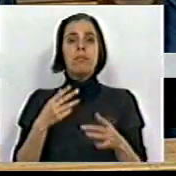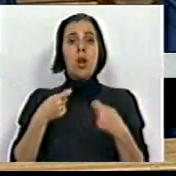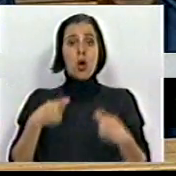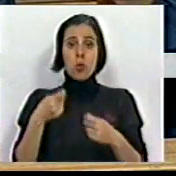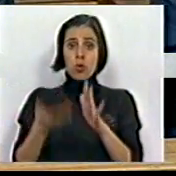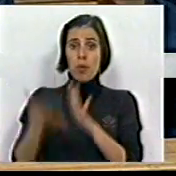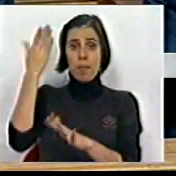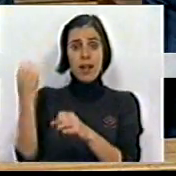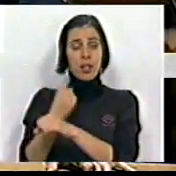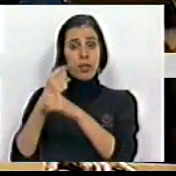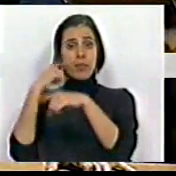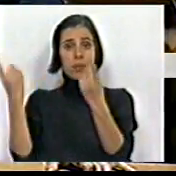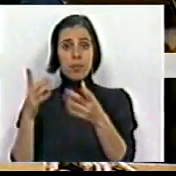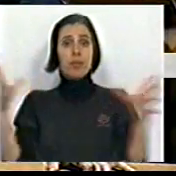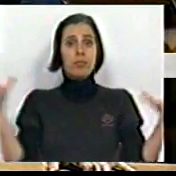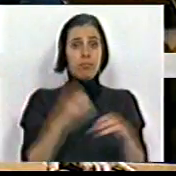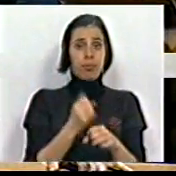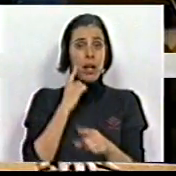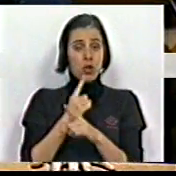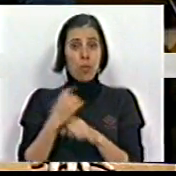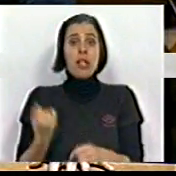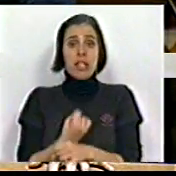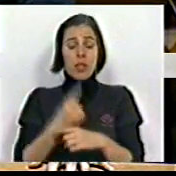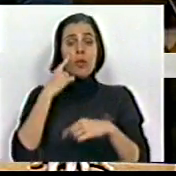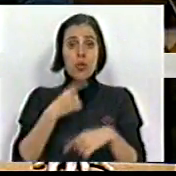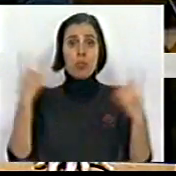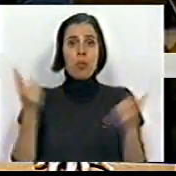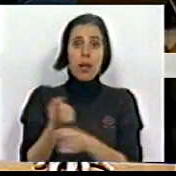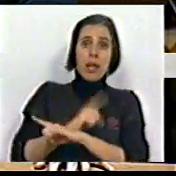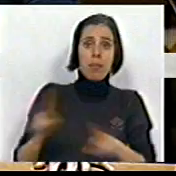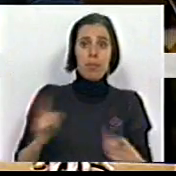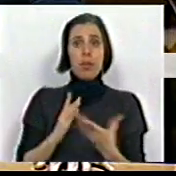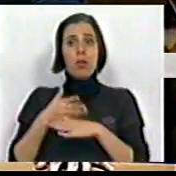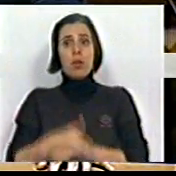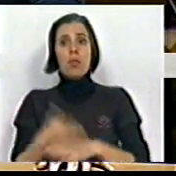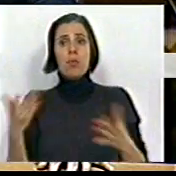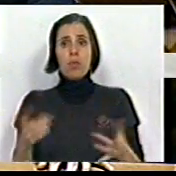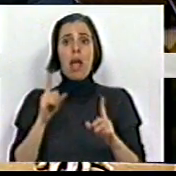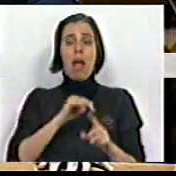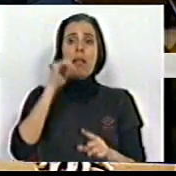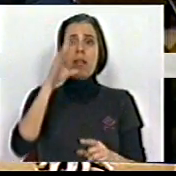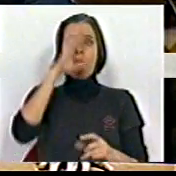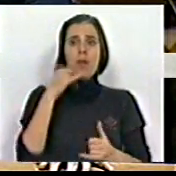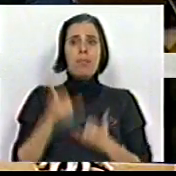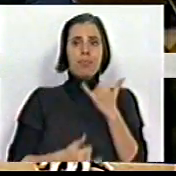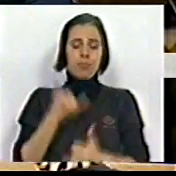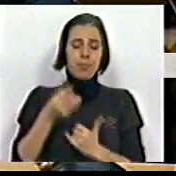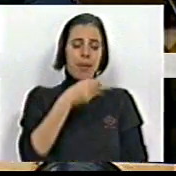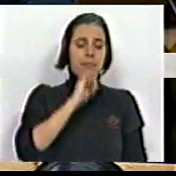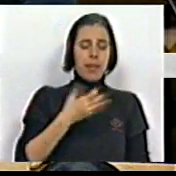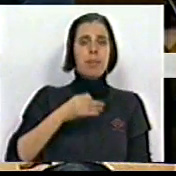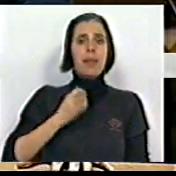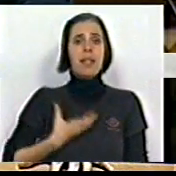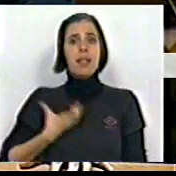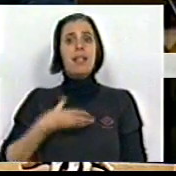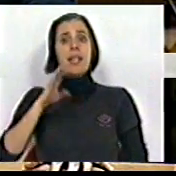Custos dos serviços públicos para desmantelar esses mesmos serviços públicos impedindo o seu acesso é o que sucessivos governos PS, PS e